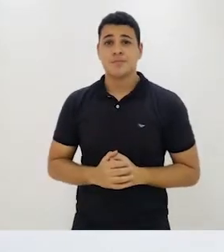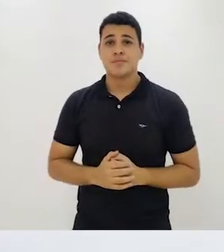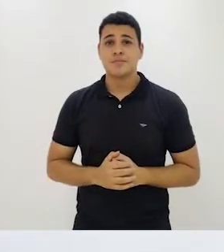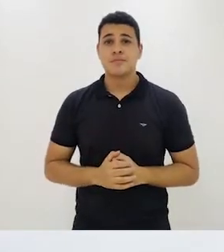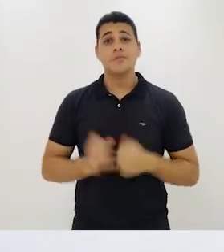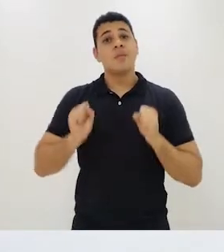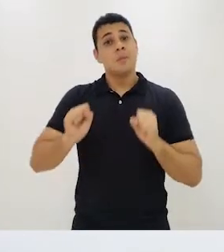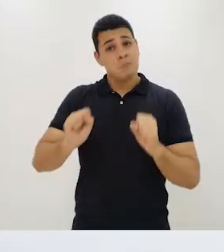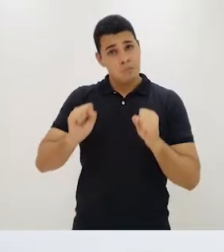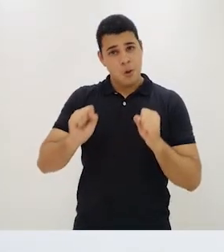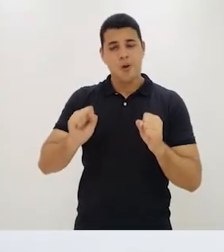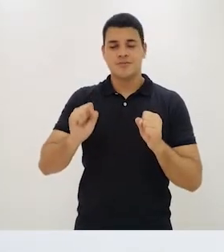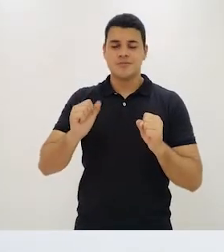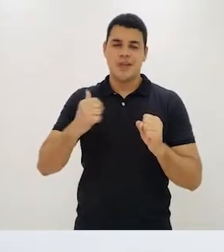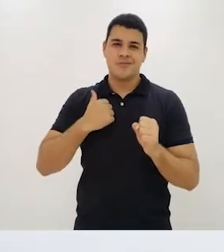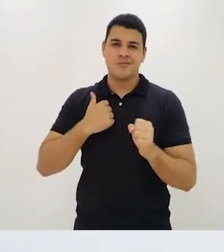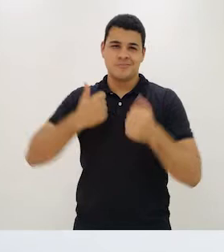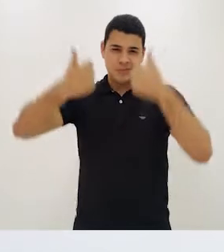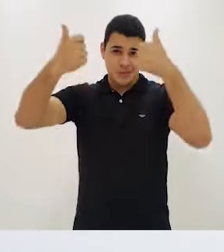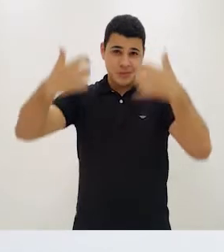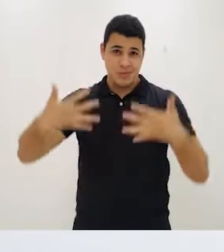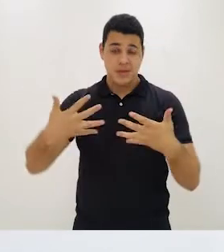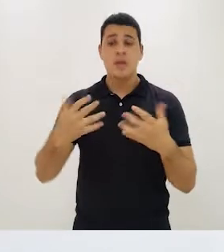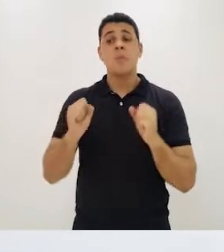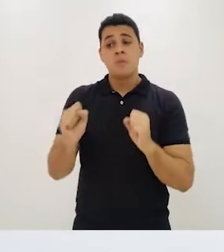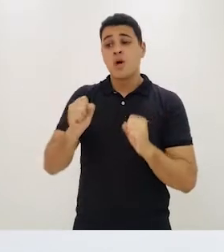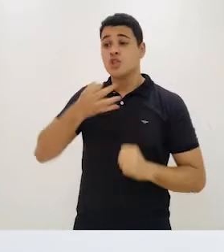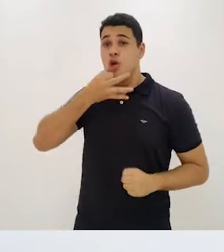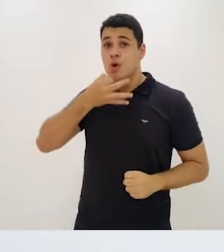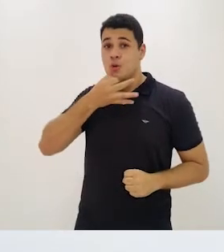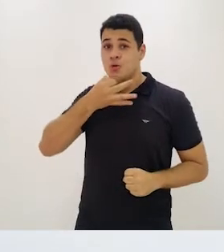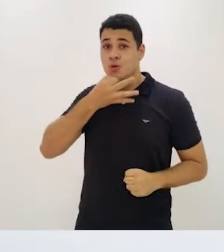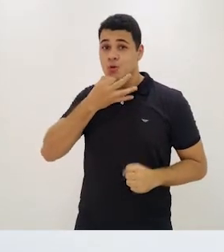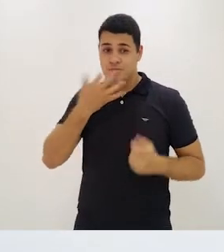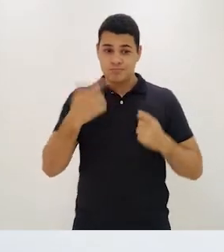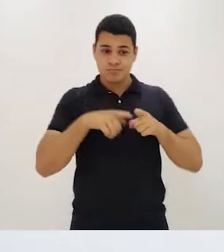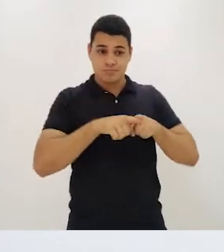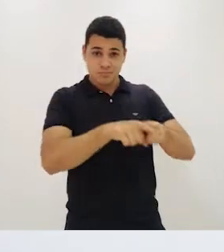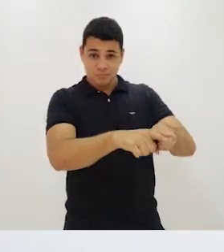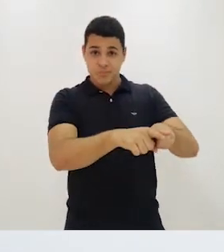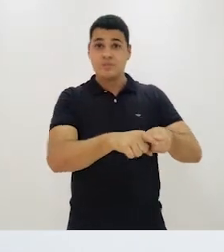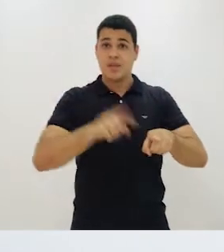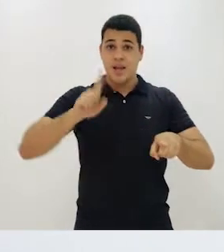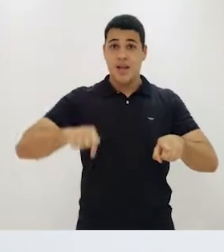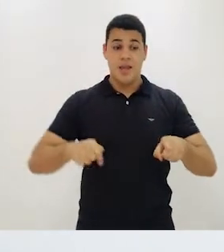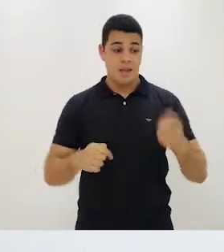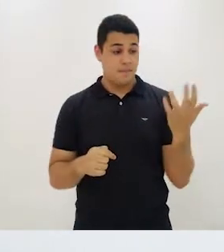Podemos fazer aquilo que eu falei, com acompanhamento da mão esquerda.